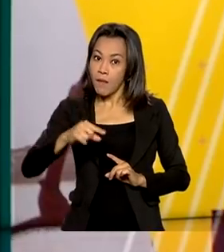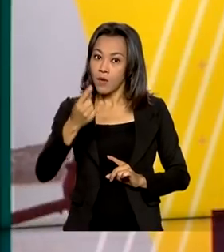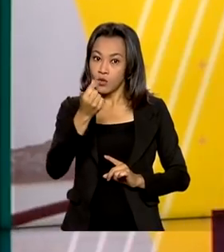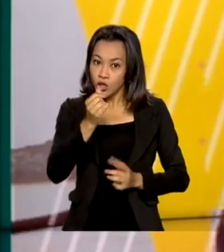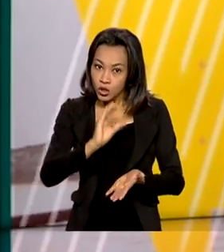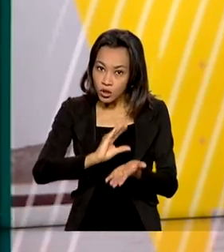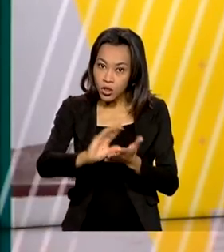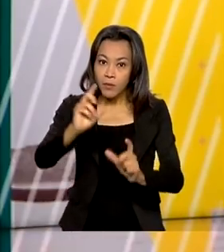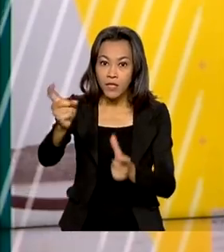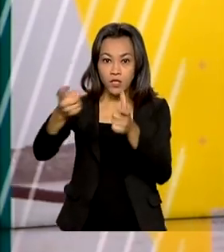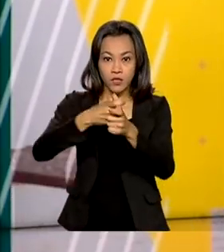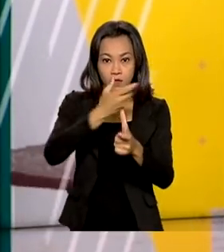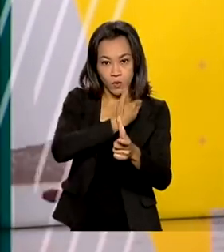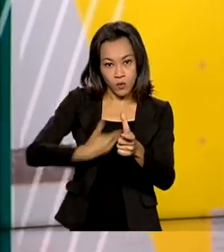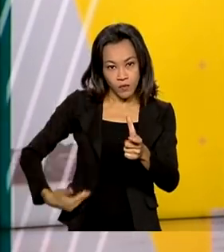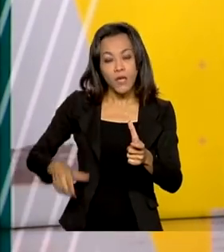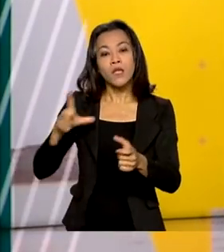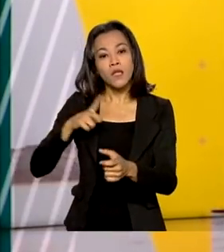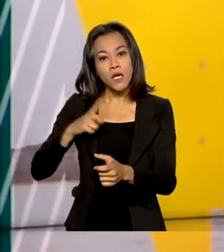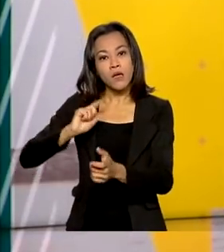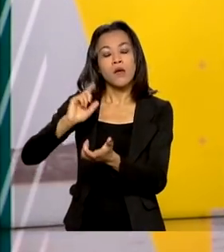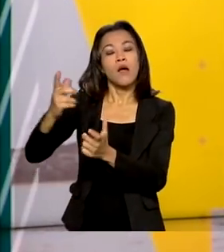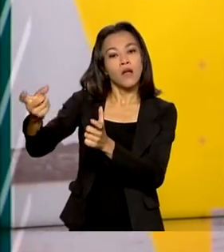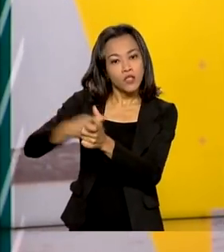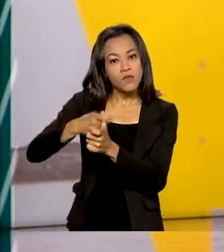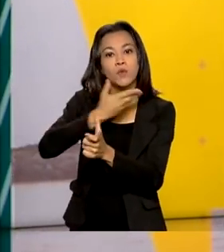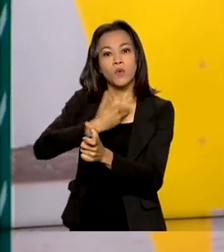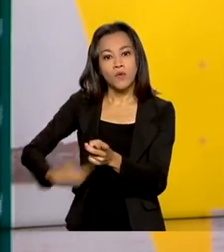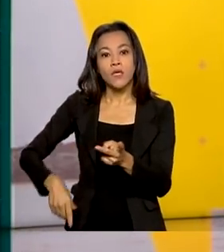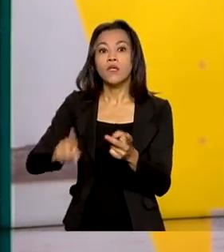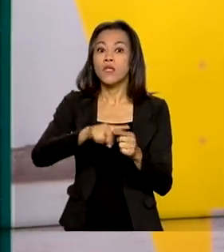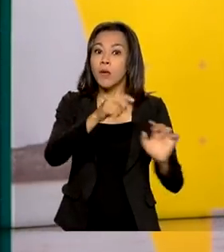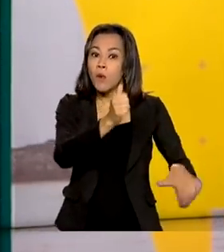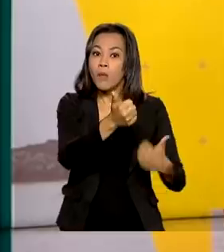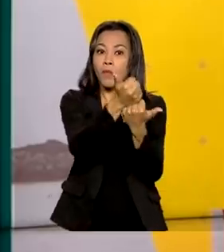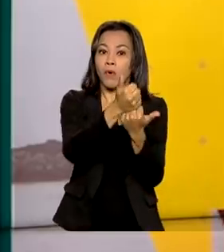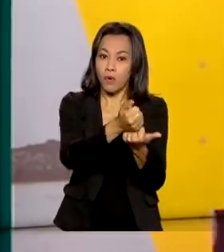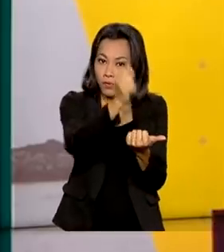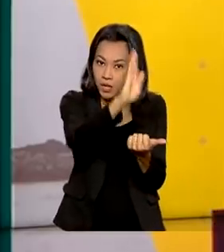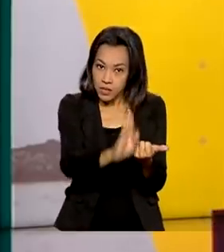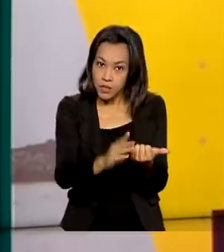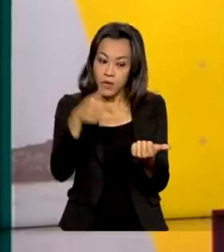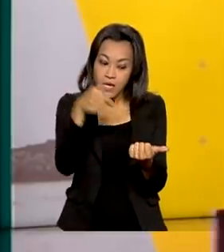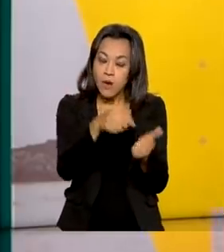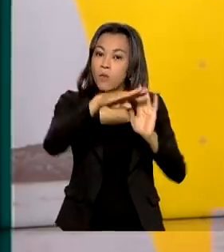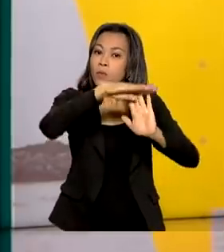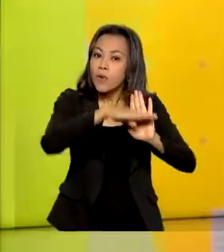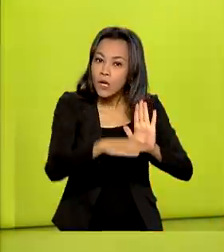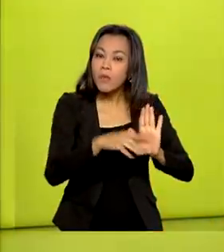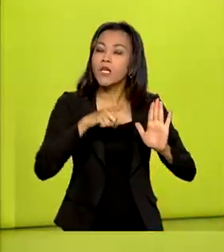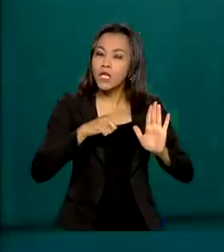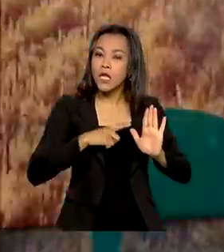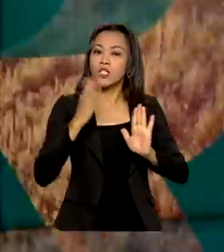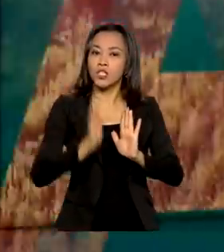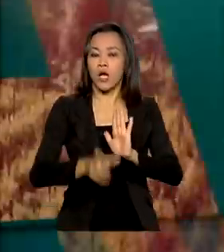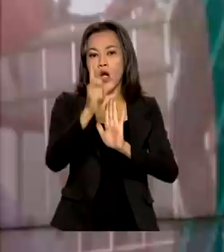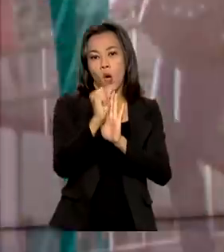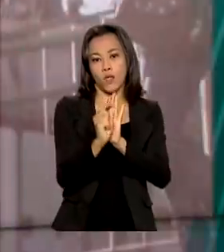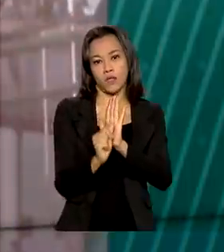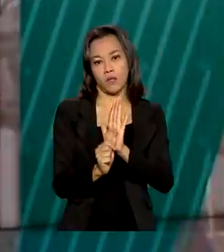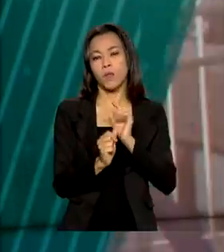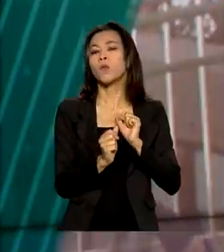contempla as regras dos precatórios e a ampliação do Auxílio Brasil, programa que possui previsão orçamentária de